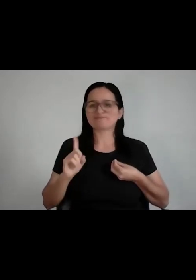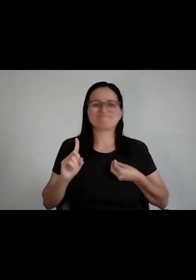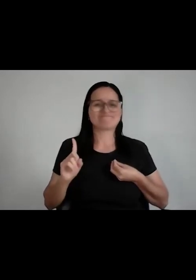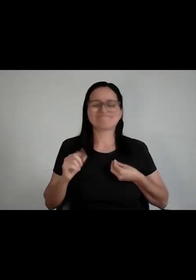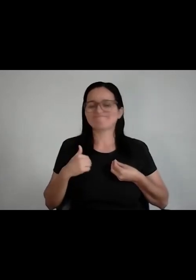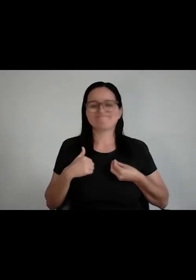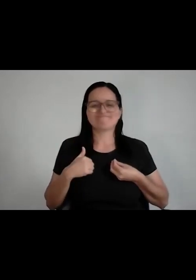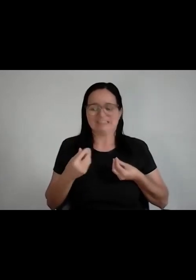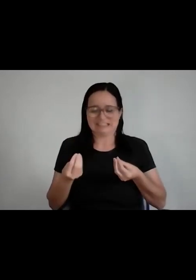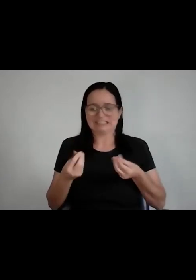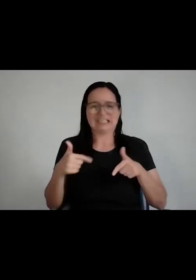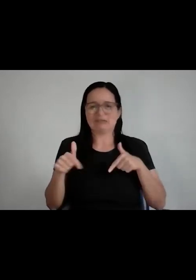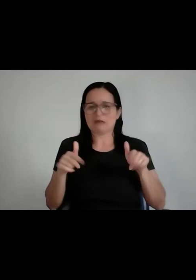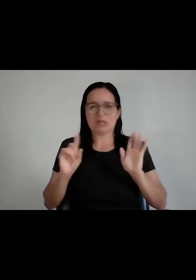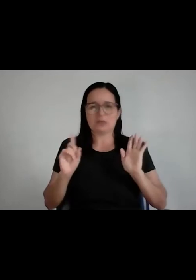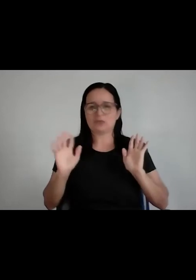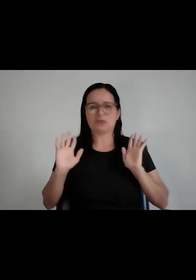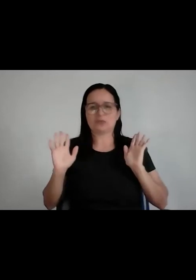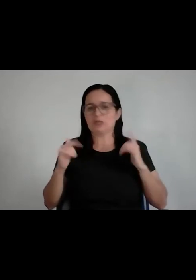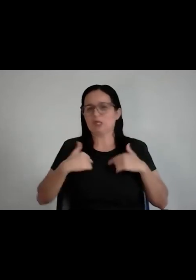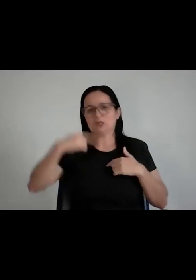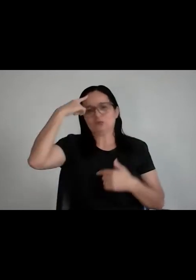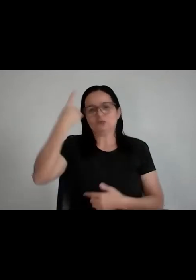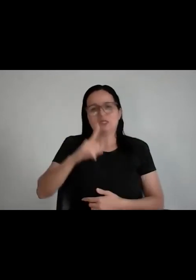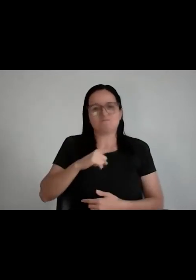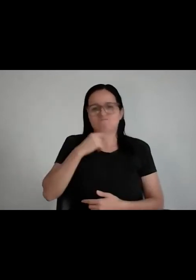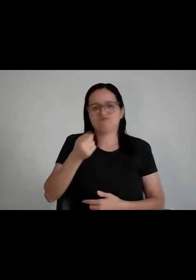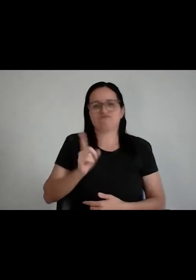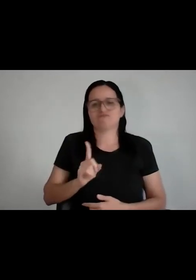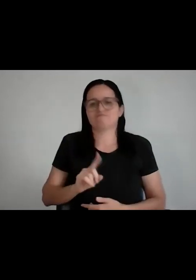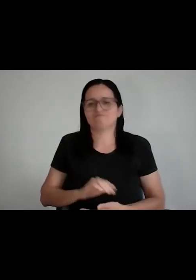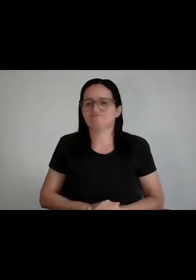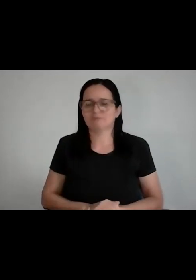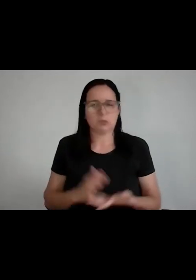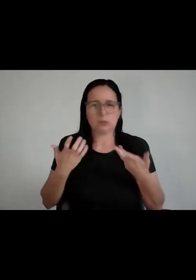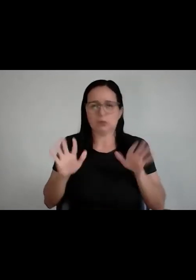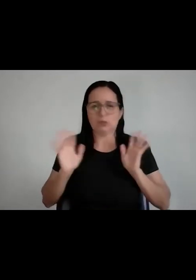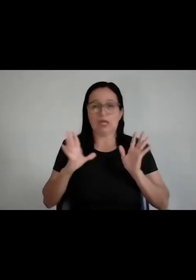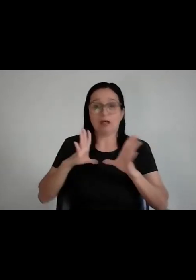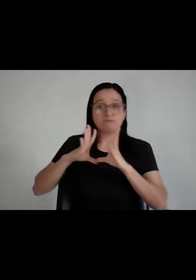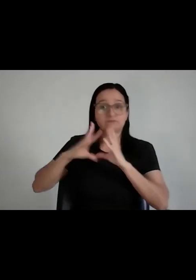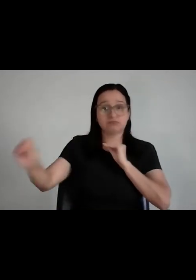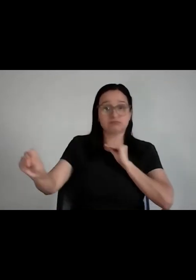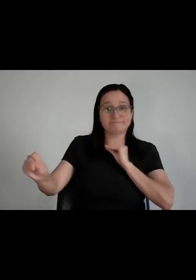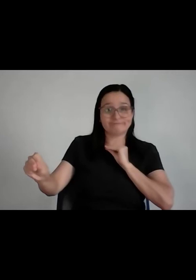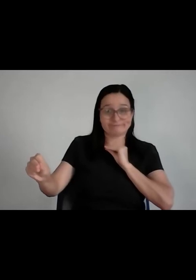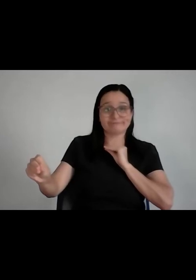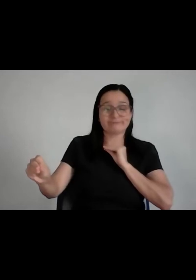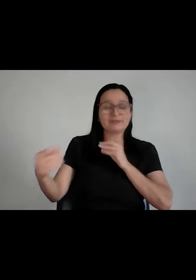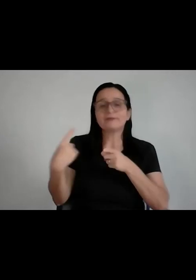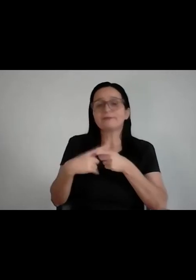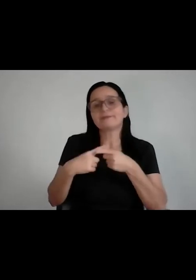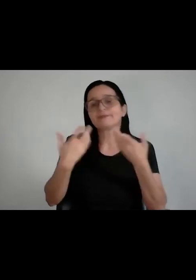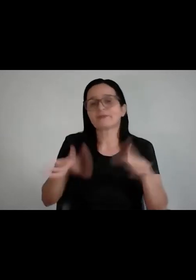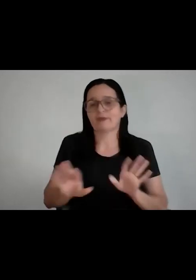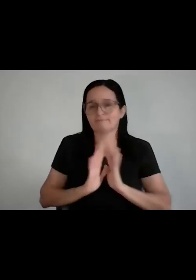não é para mim, essa oportunidade não é para mim, eu acho que eu não consigo dar conta. E aí ela vai fugir, porque ela não quer passar por aquela